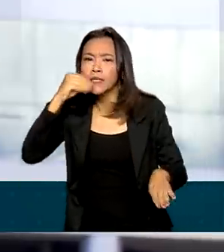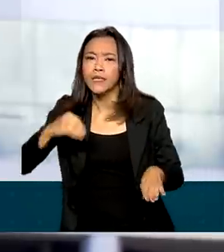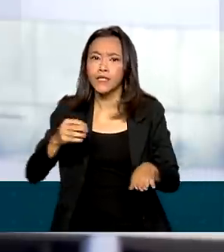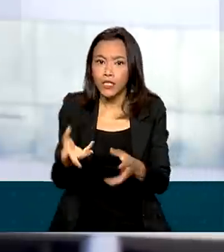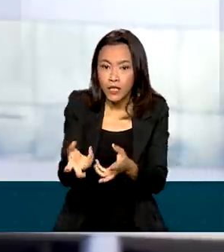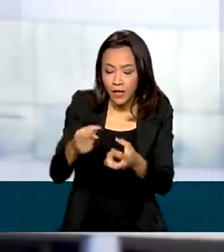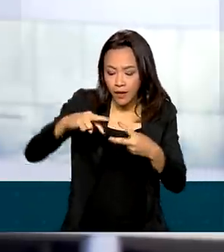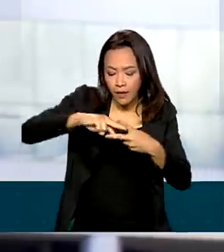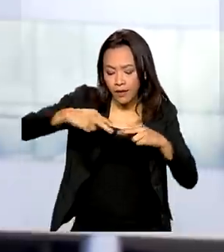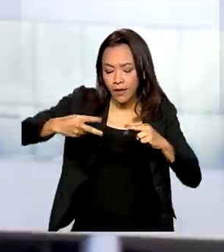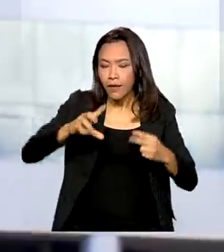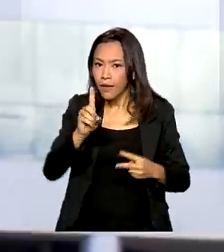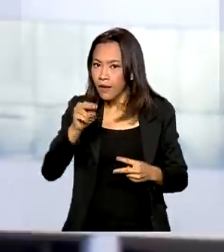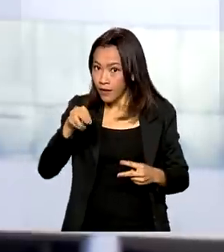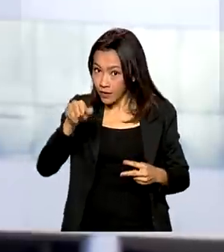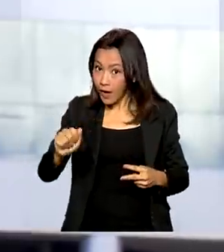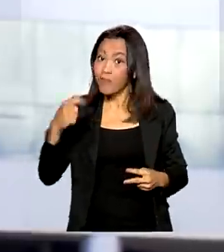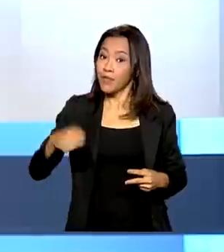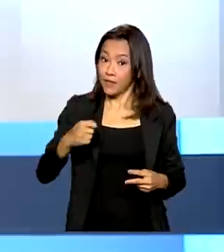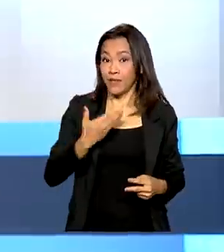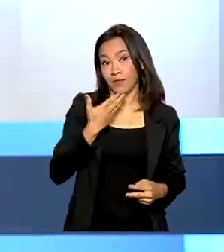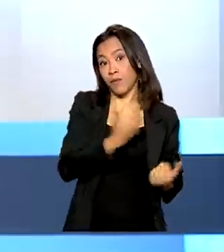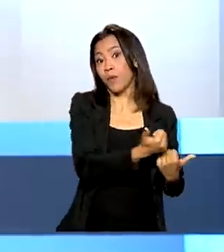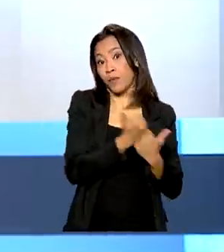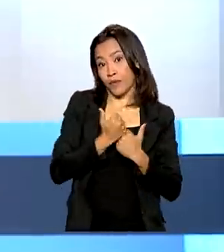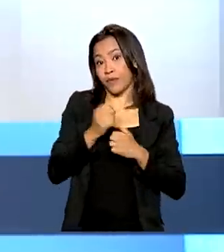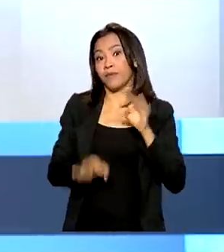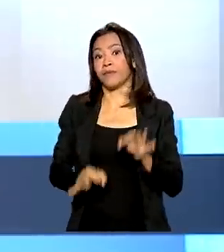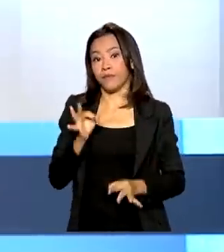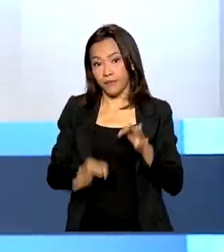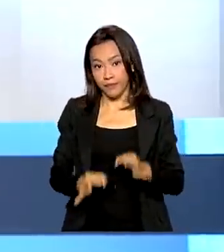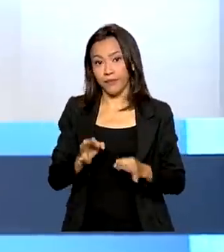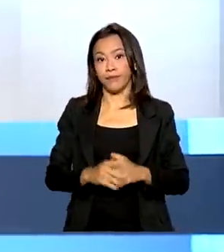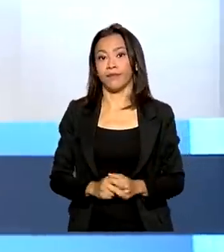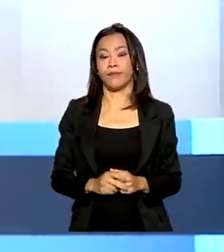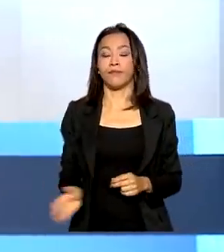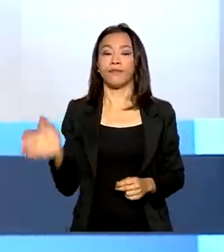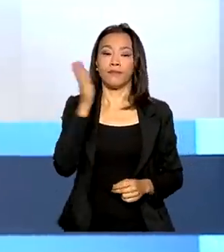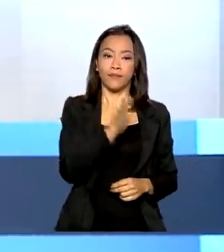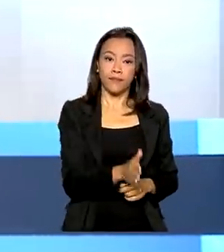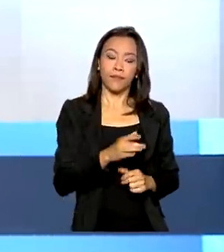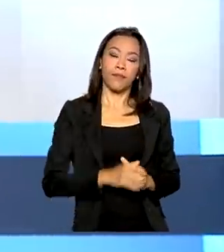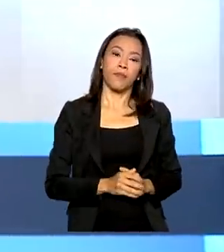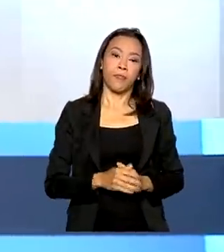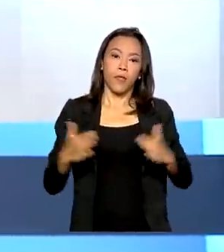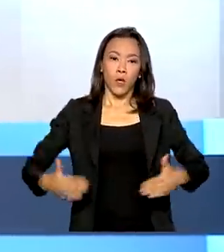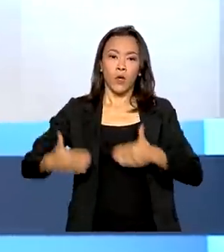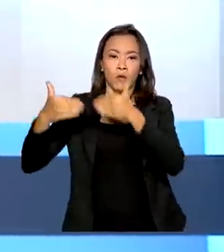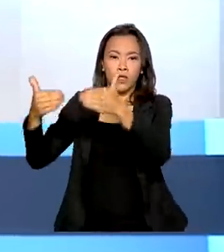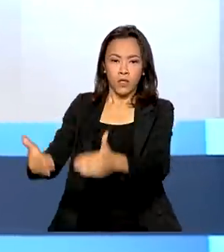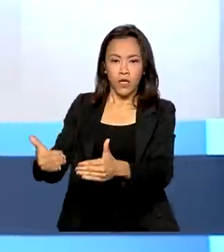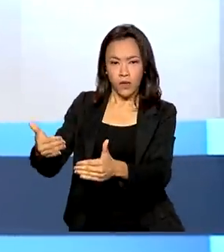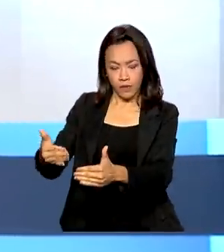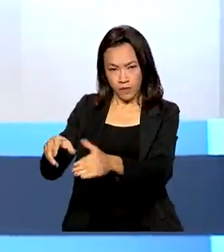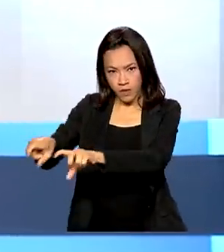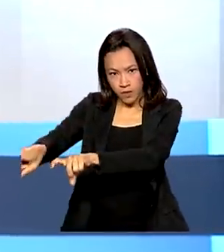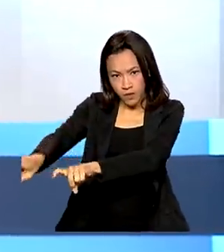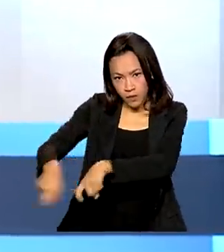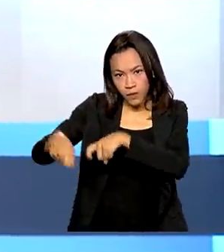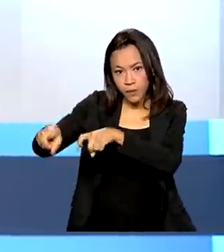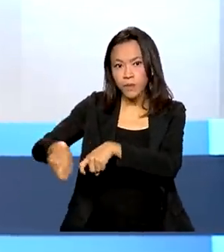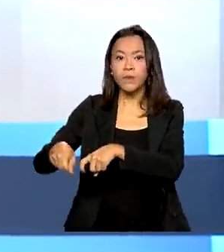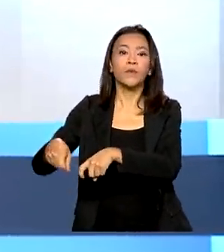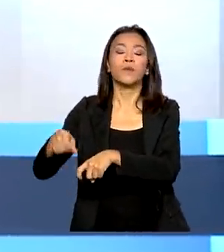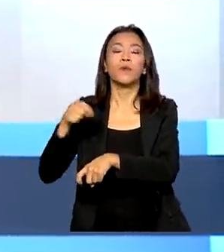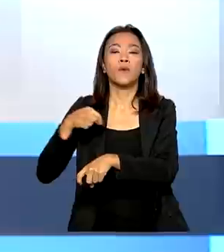requer autorização da Justiça. O Ministério da Agricultura lançou um portal que reúne informações